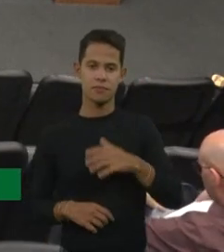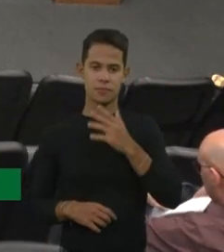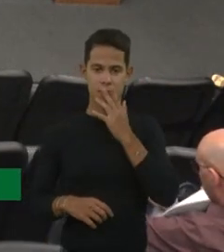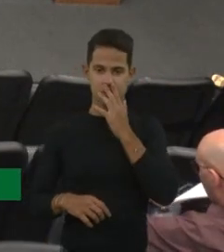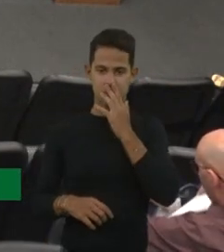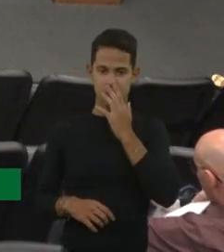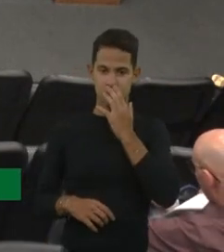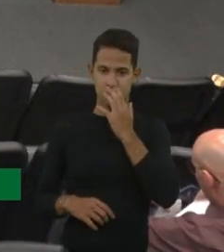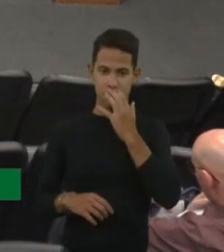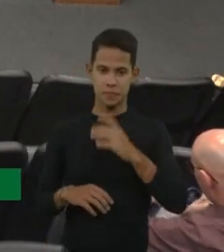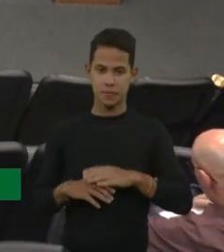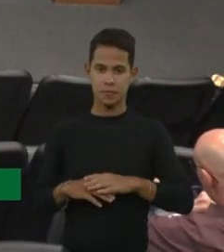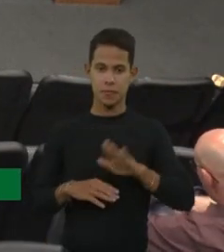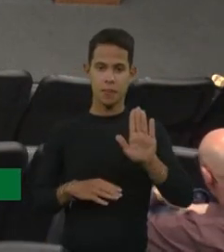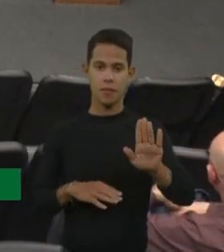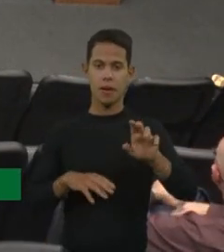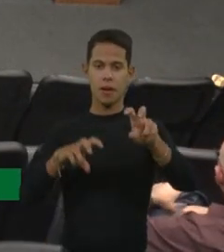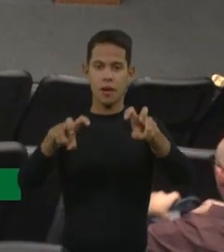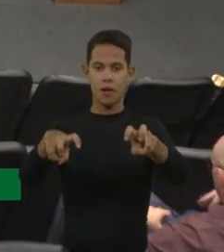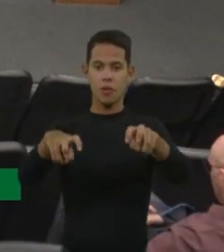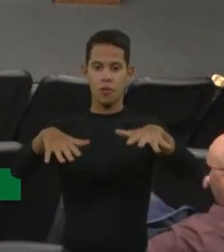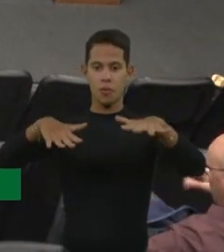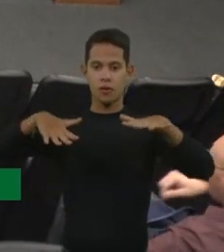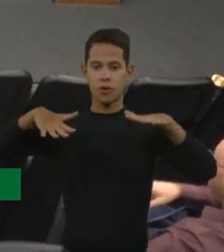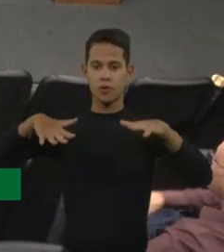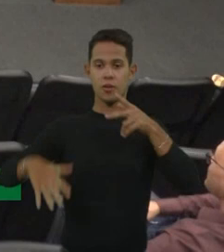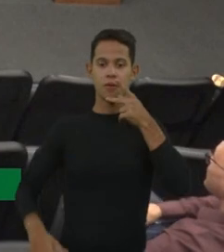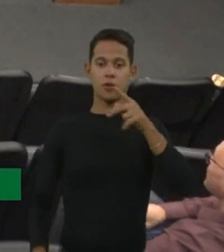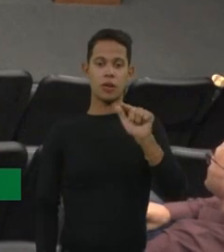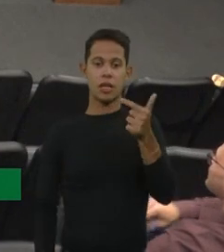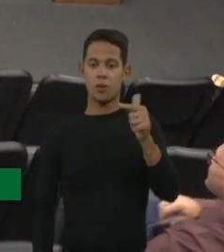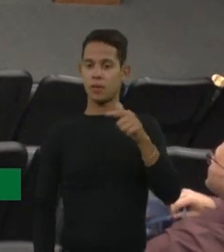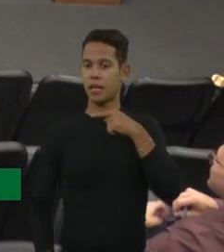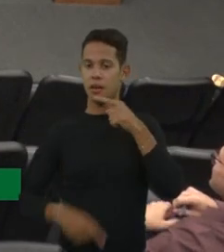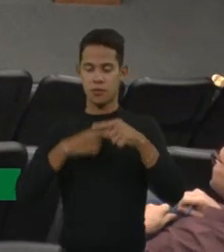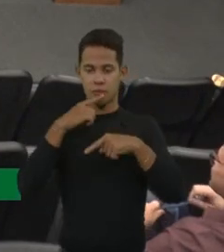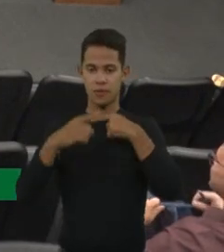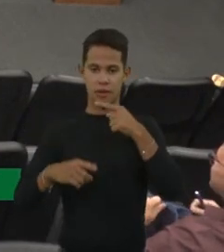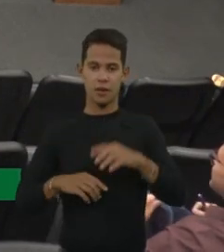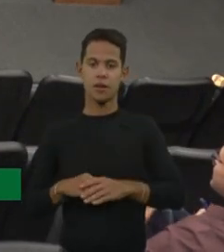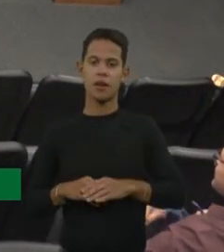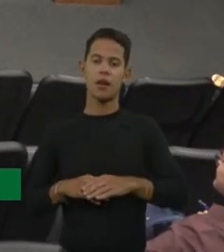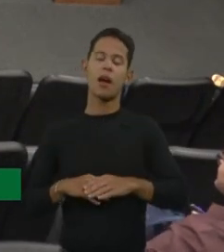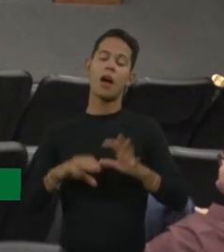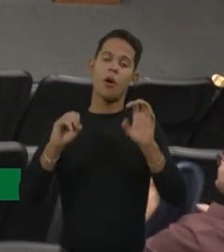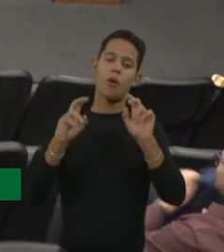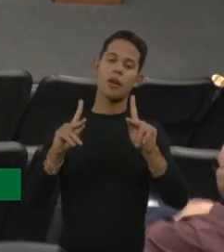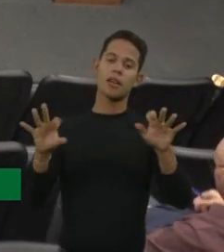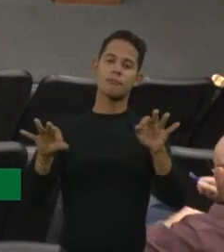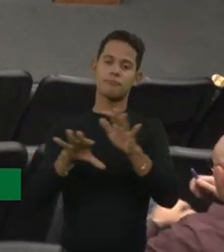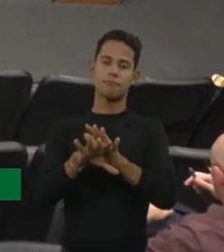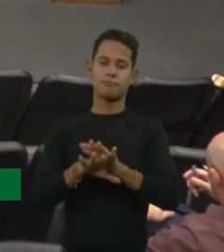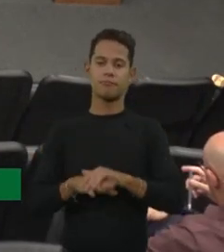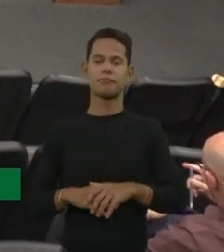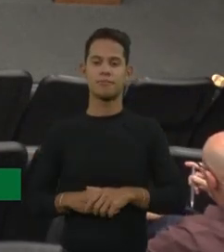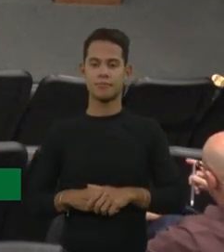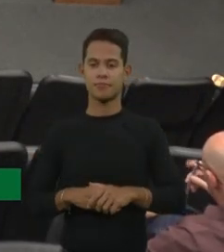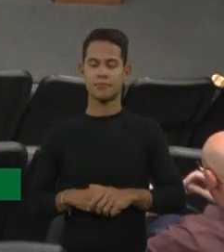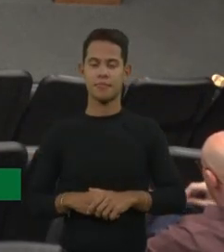que o auditório já disse que não tem dúvidas. Ah, ok, então está bem. Doutora Michele.